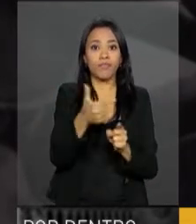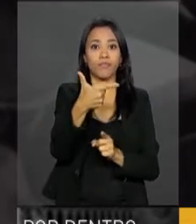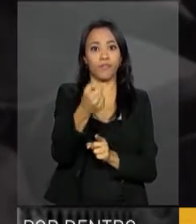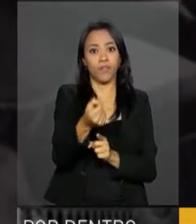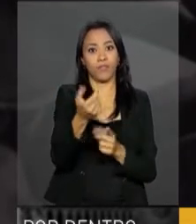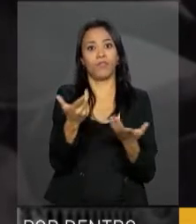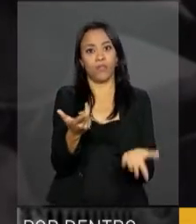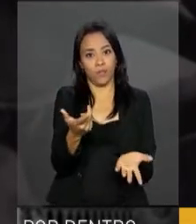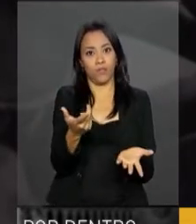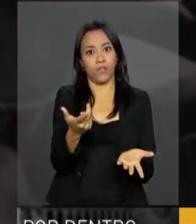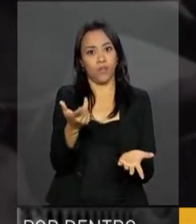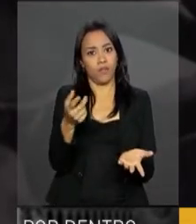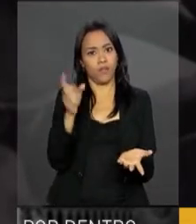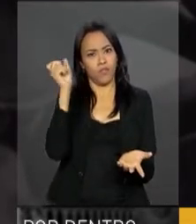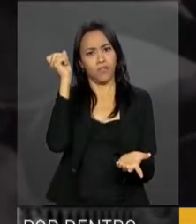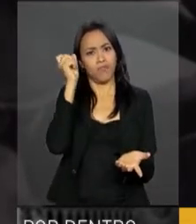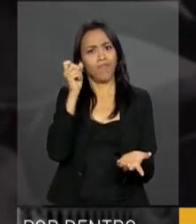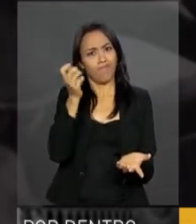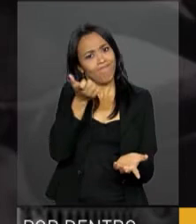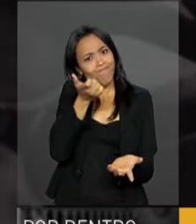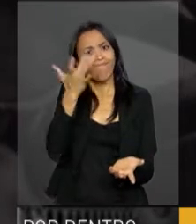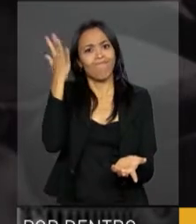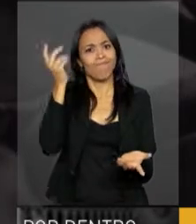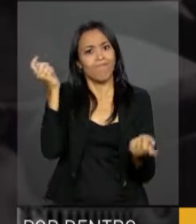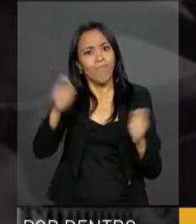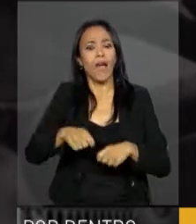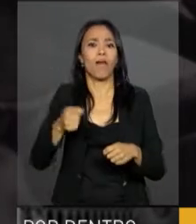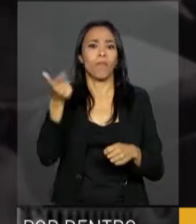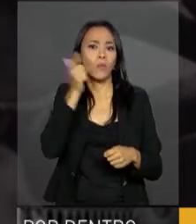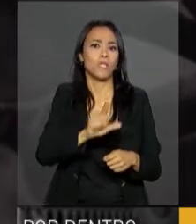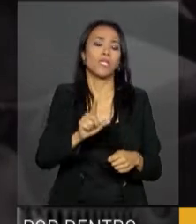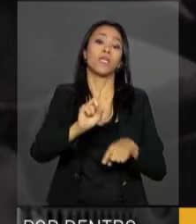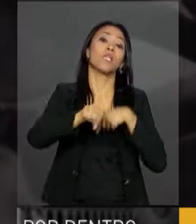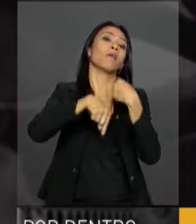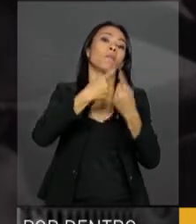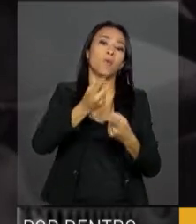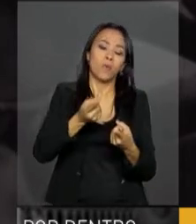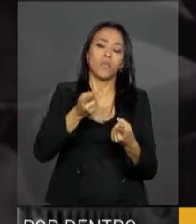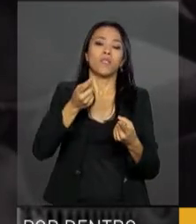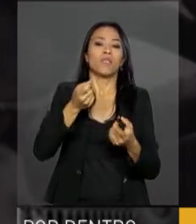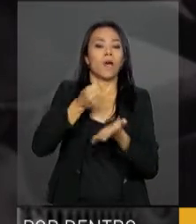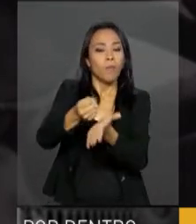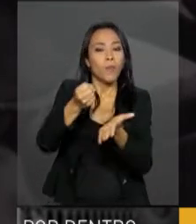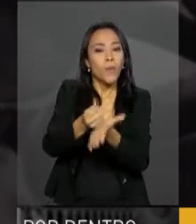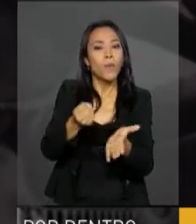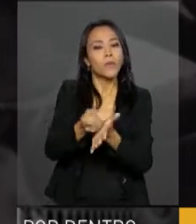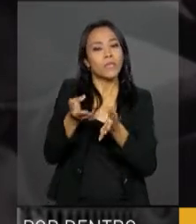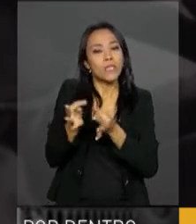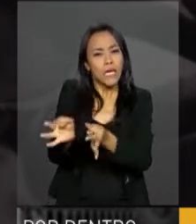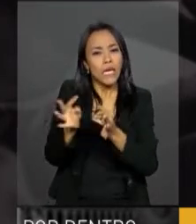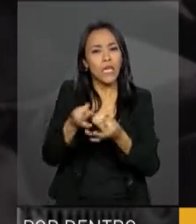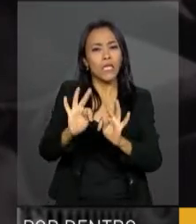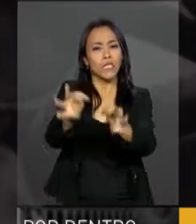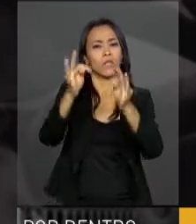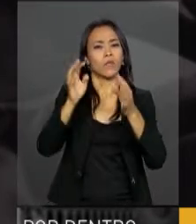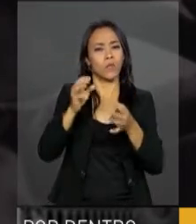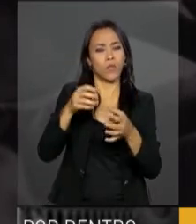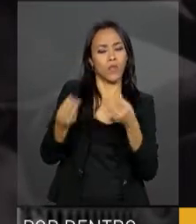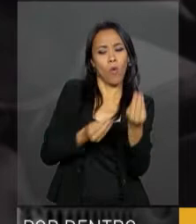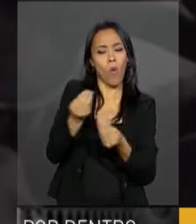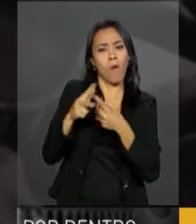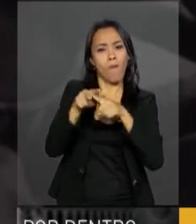de dificuldade para atender a demanda legal. Também receberam uma vez mais assistência técnica e mesmo essas 20 estão praticamente